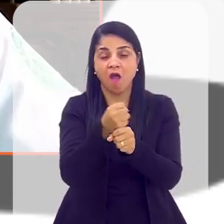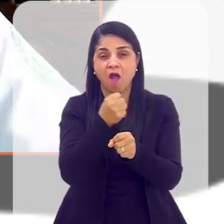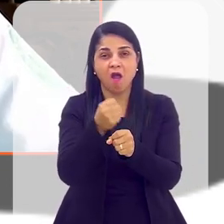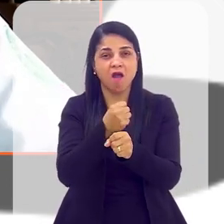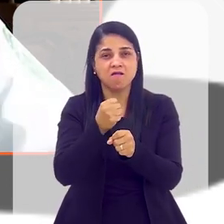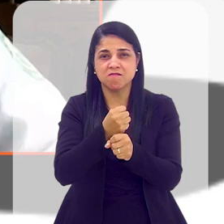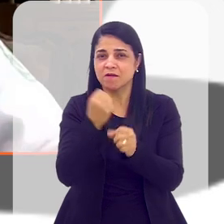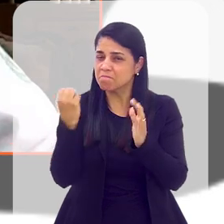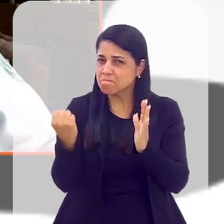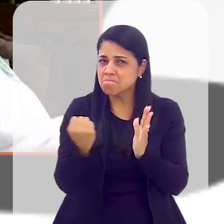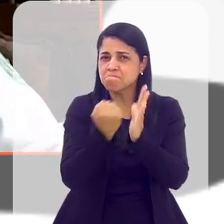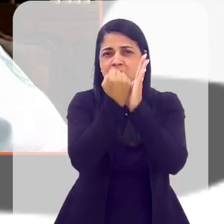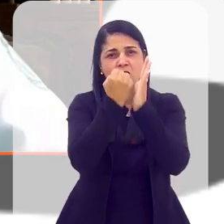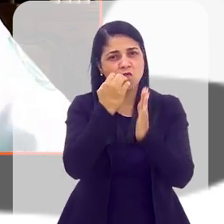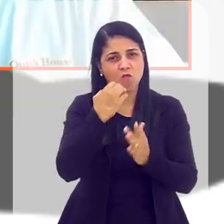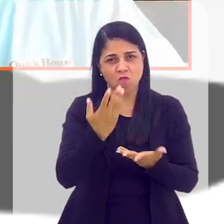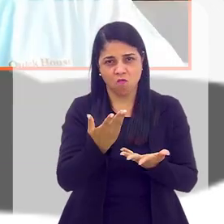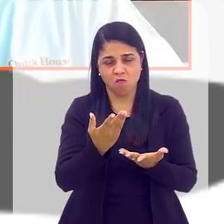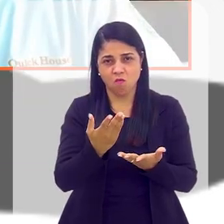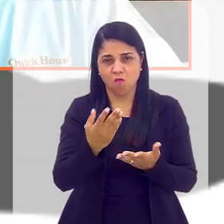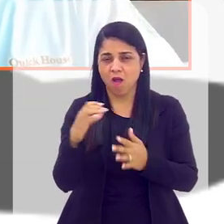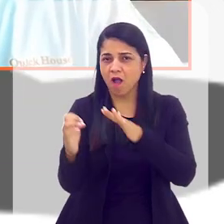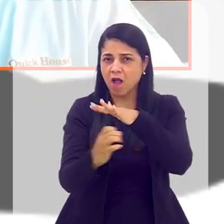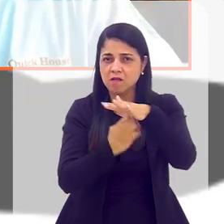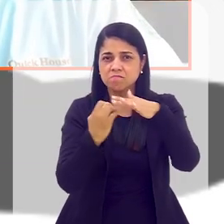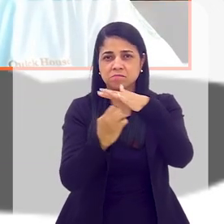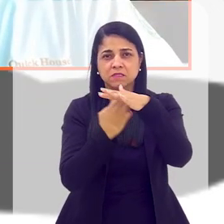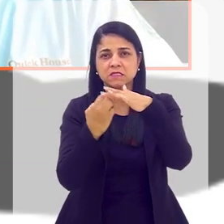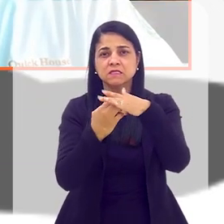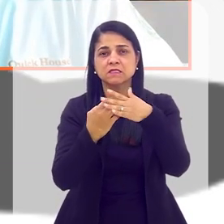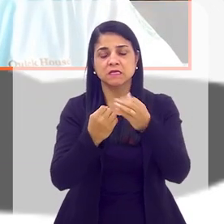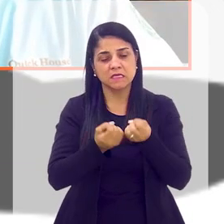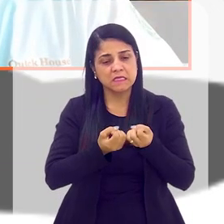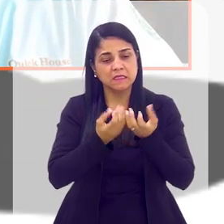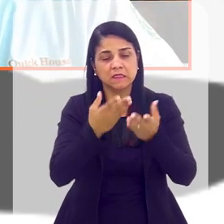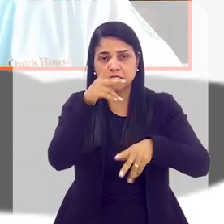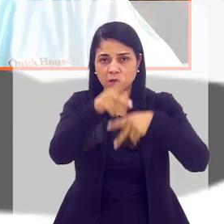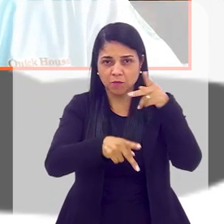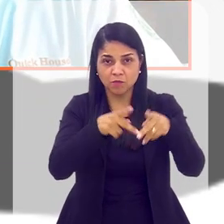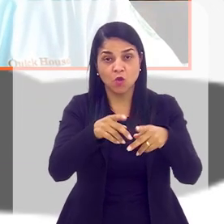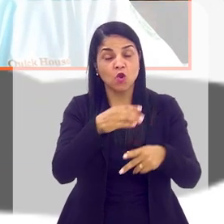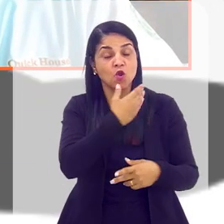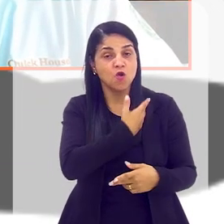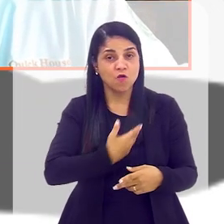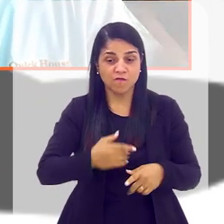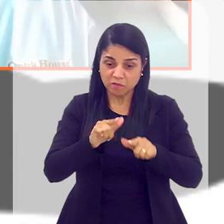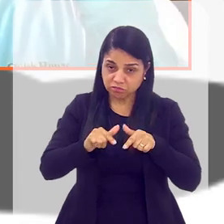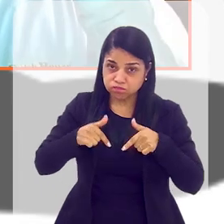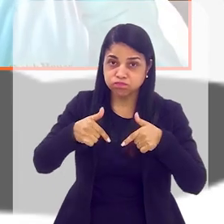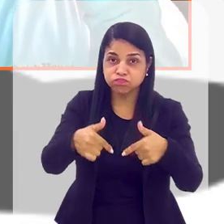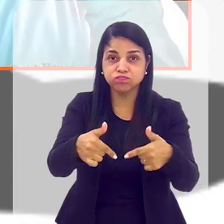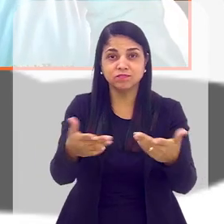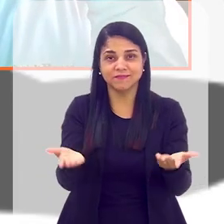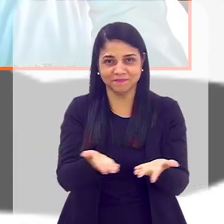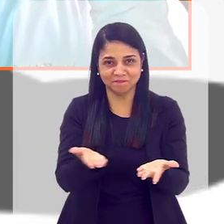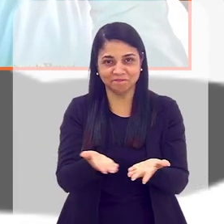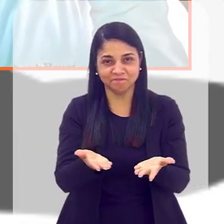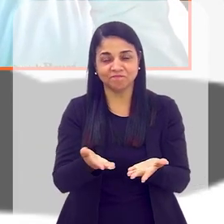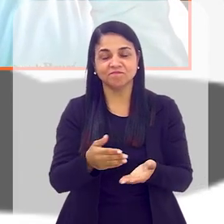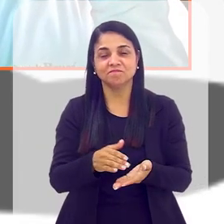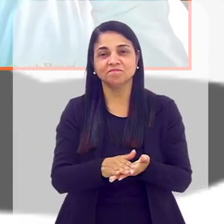nós um grande marco. Porque está atendendo agora a população, felizmente. O governo colocou em funcionamento, finalmente.